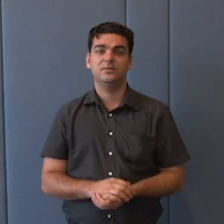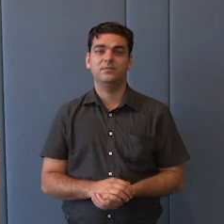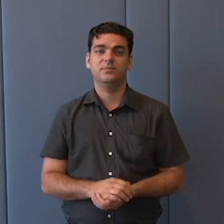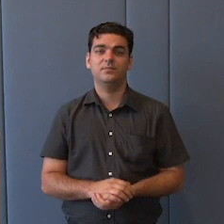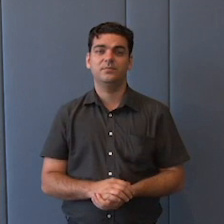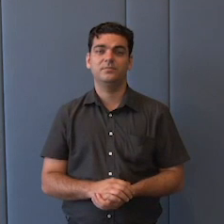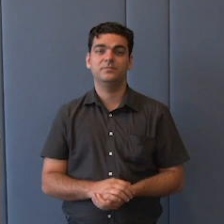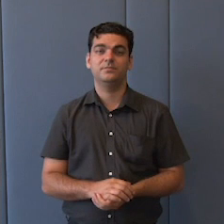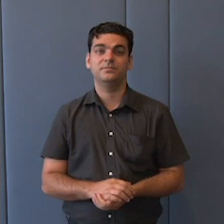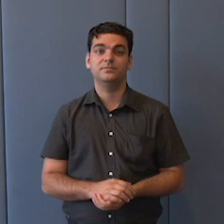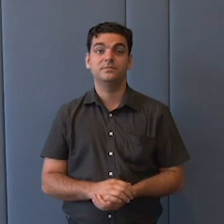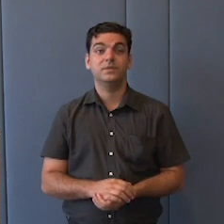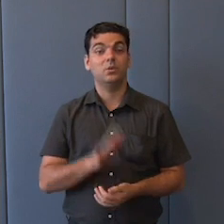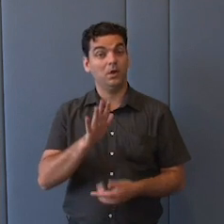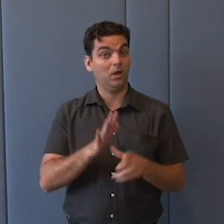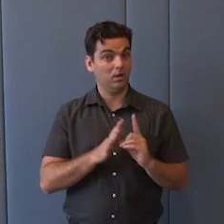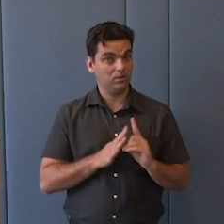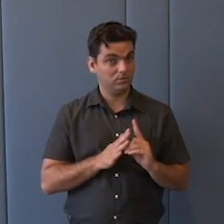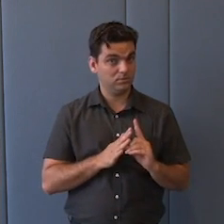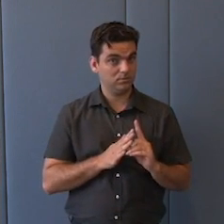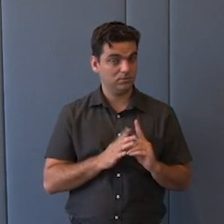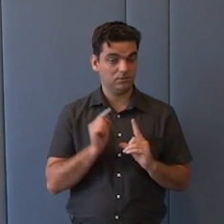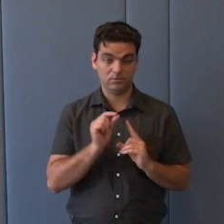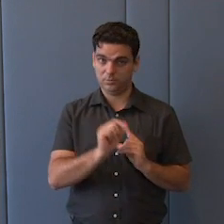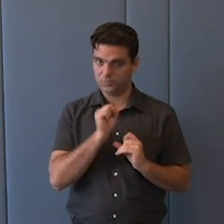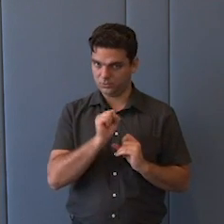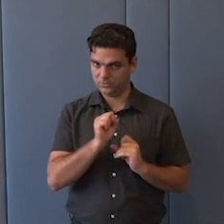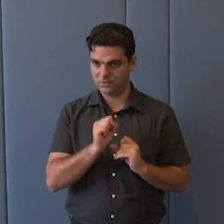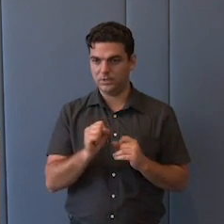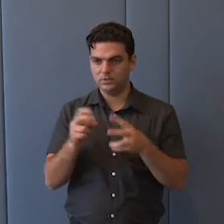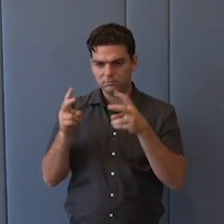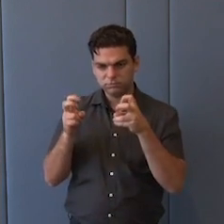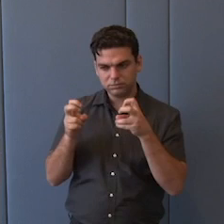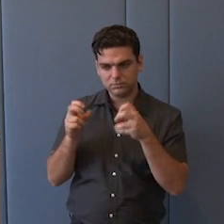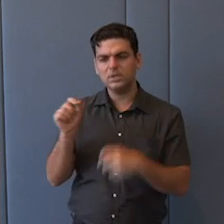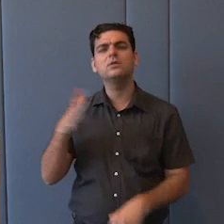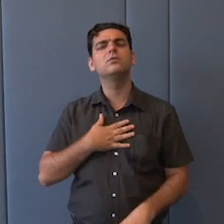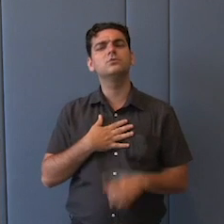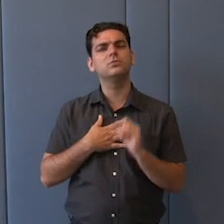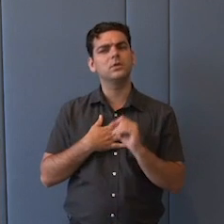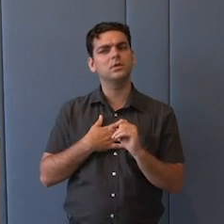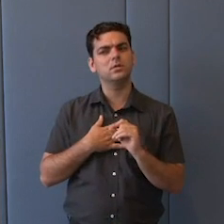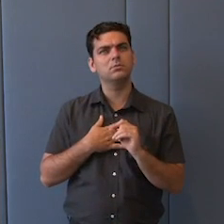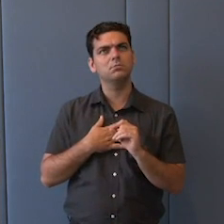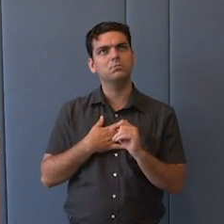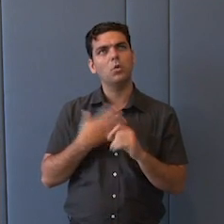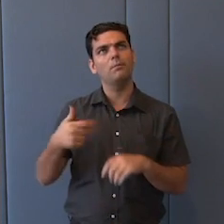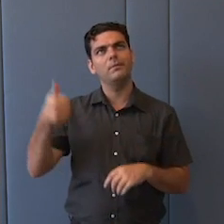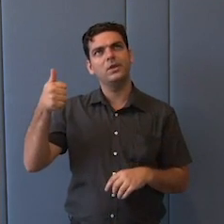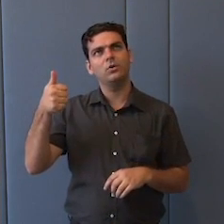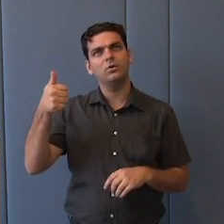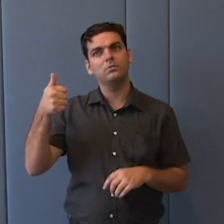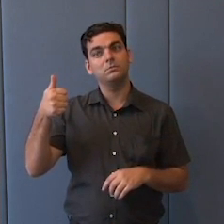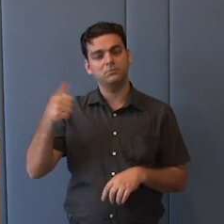e tentar sempre identificar em cada relação aquilo que é possível fazer naquele